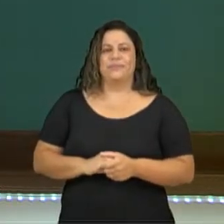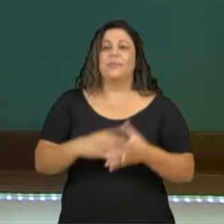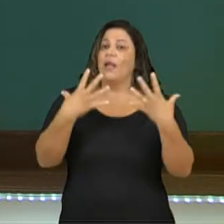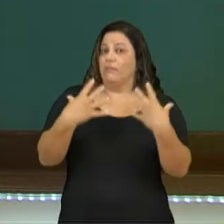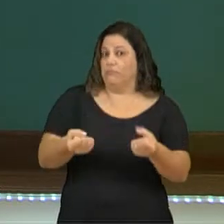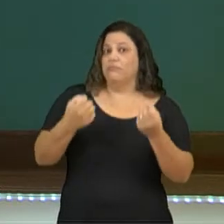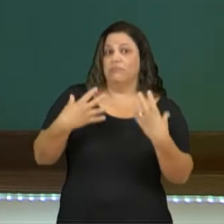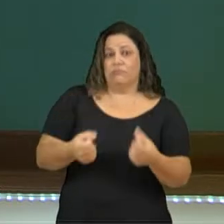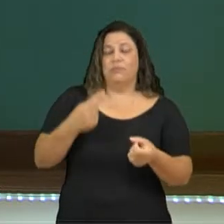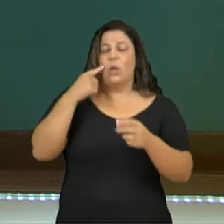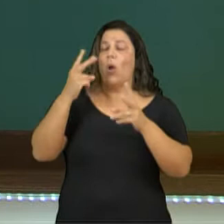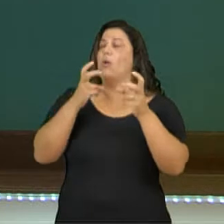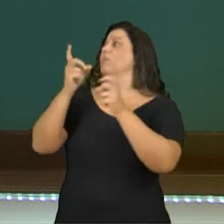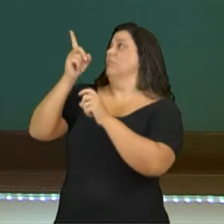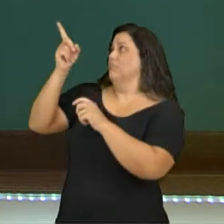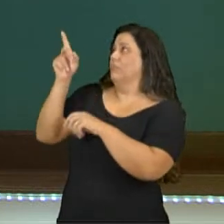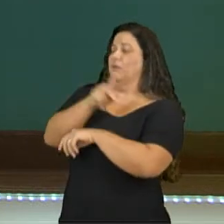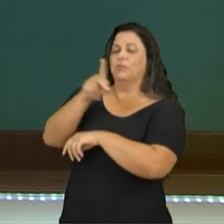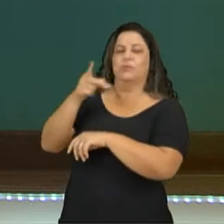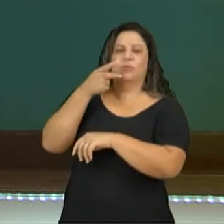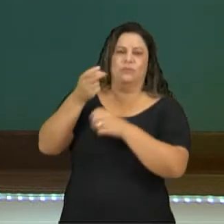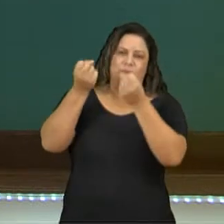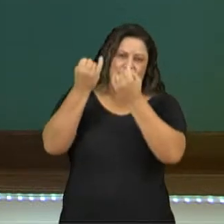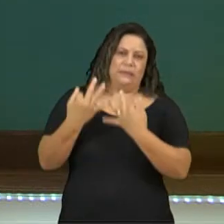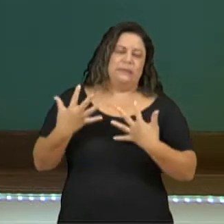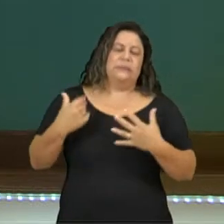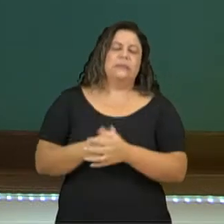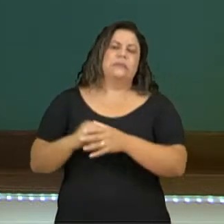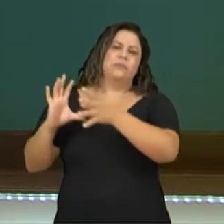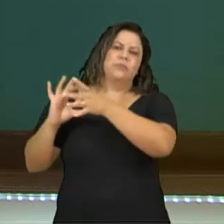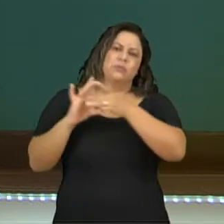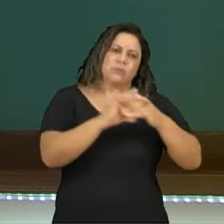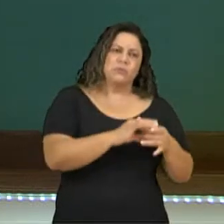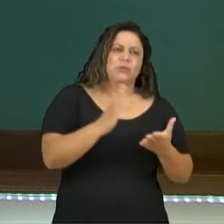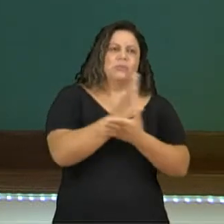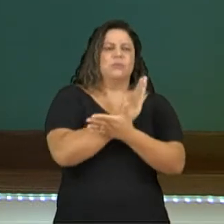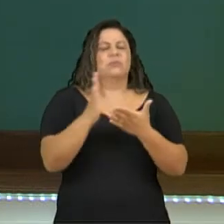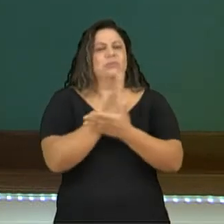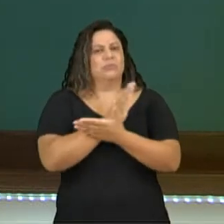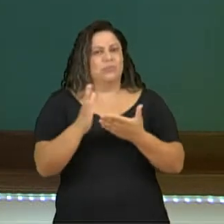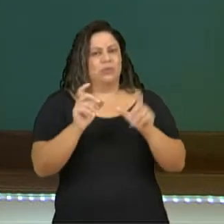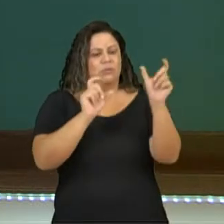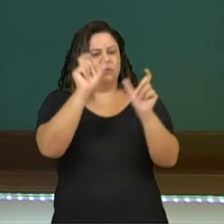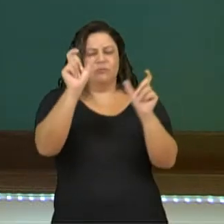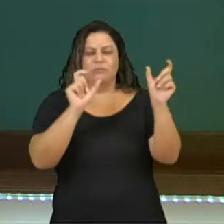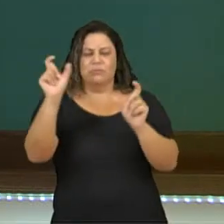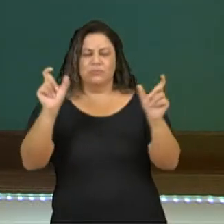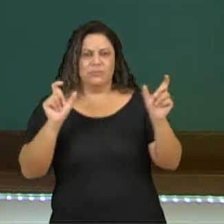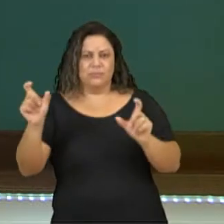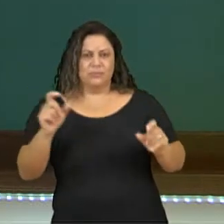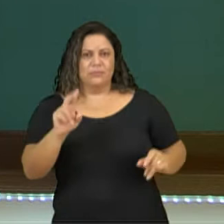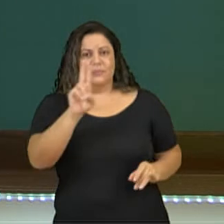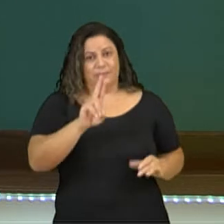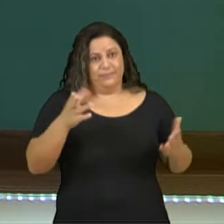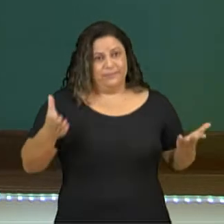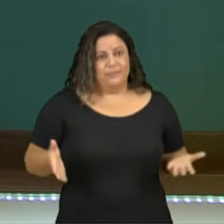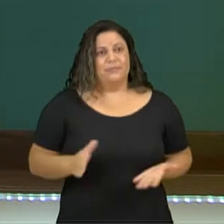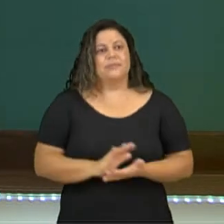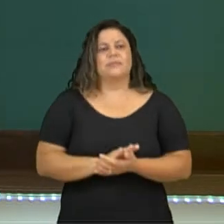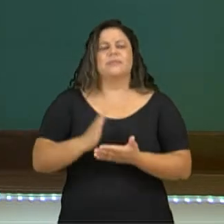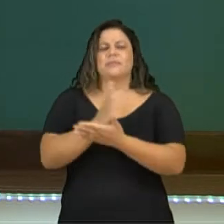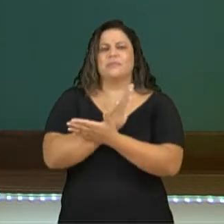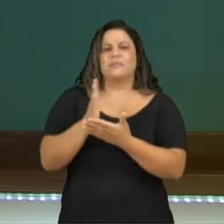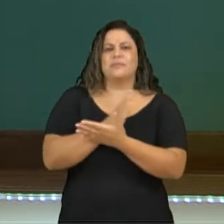rogar. Então, dependendo do contexto, pode ter qualquer uma dessas utilidades. Há algumas